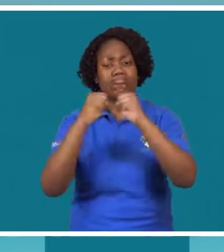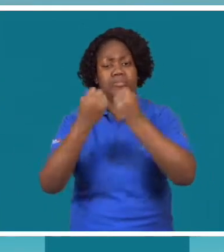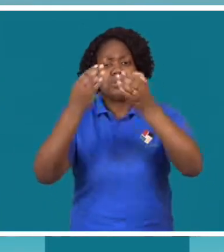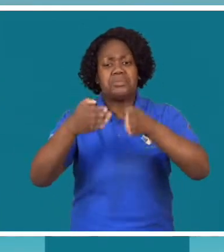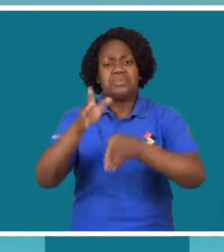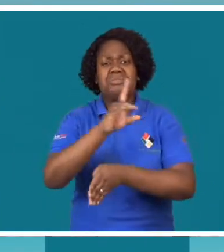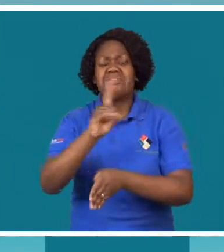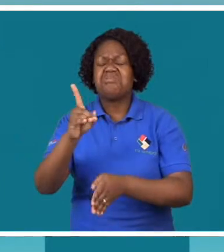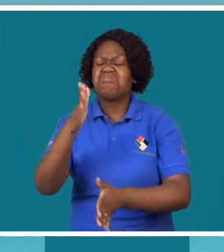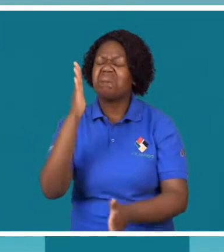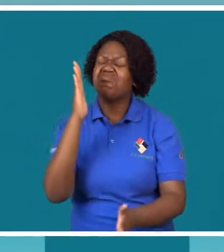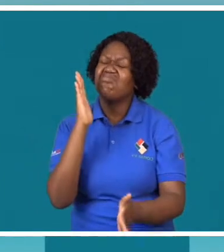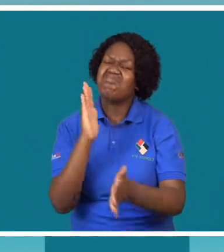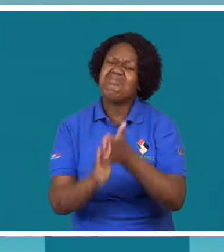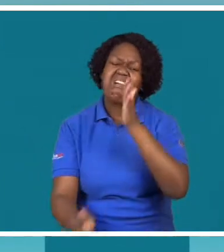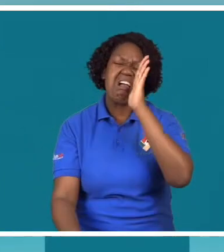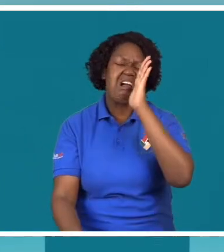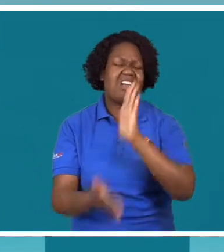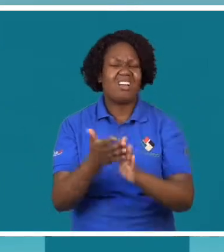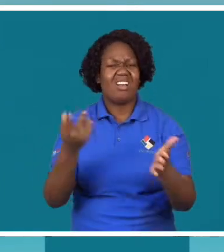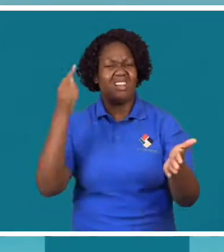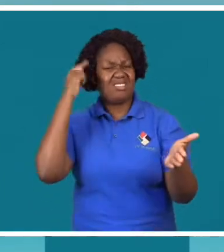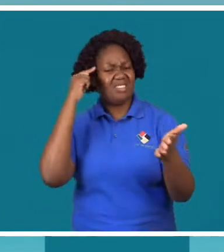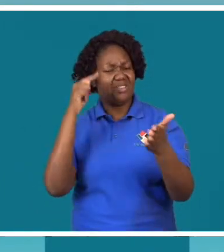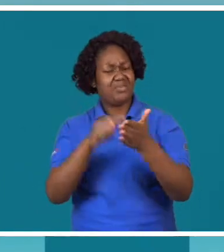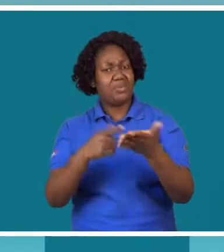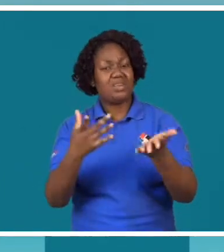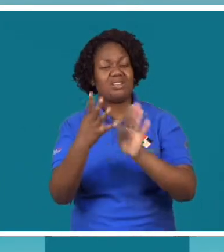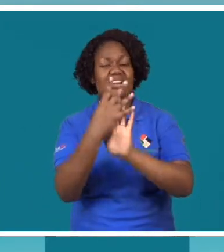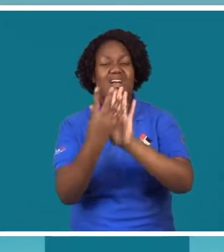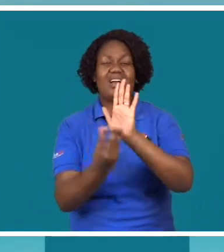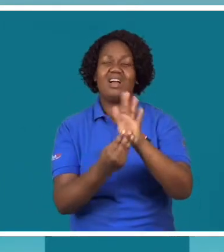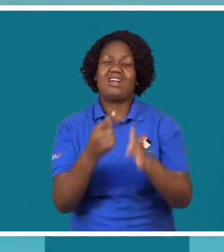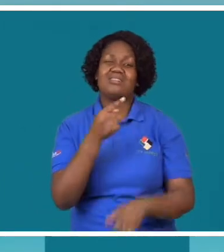oficial de divulgação dos resultados do censo.